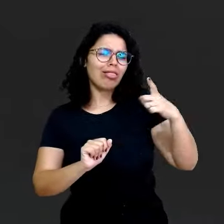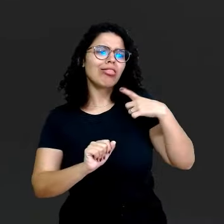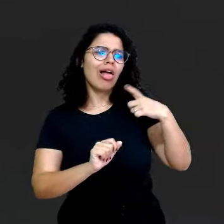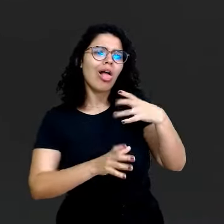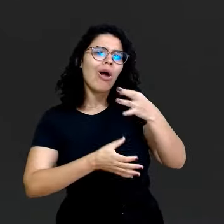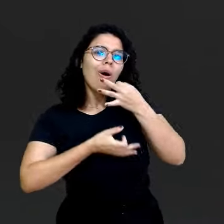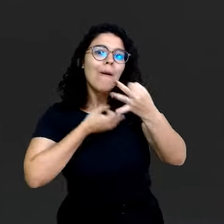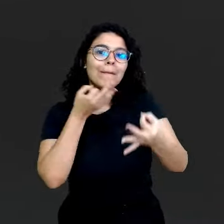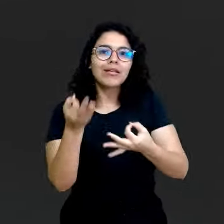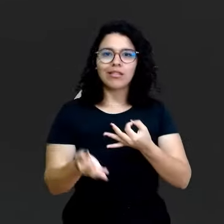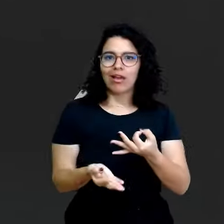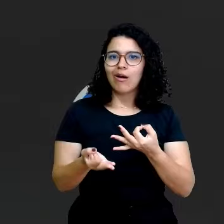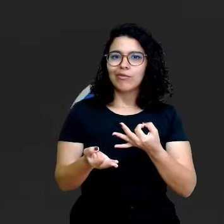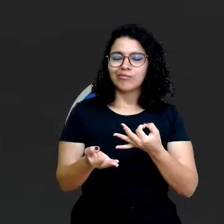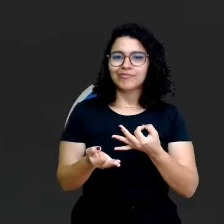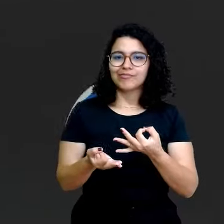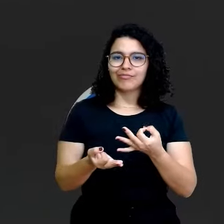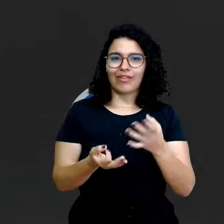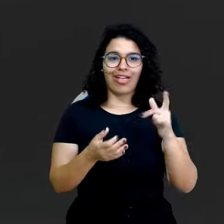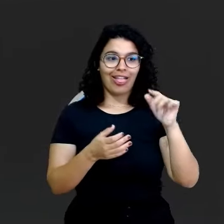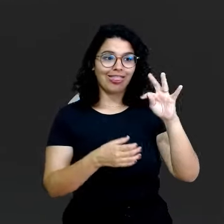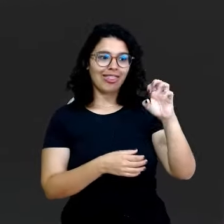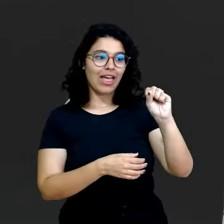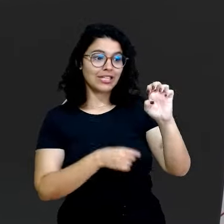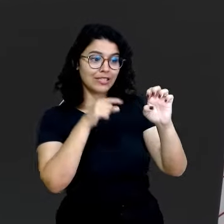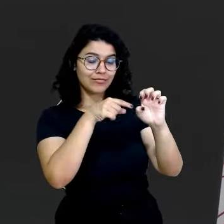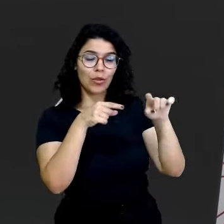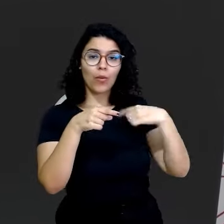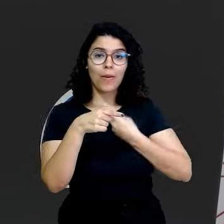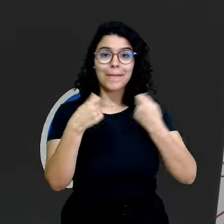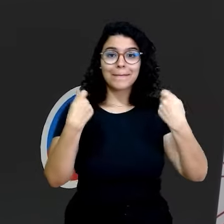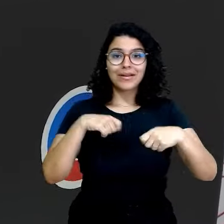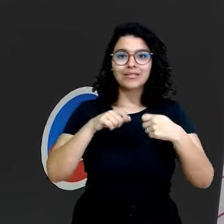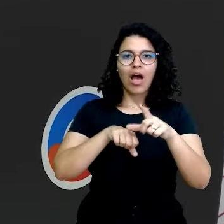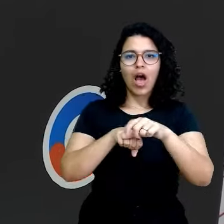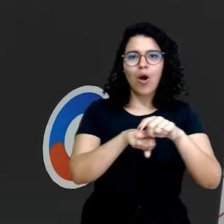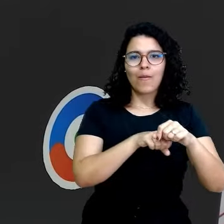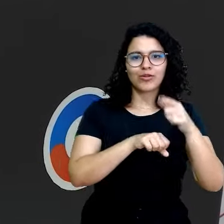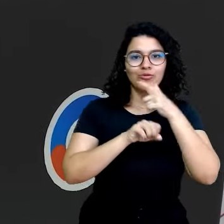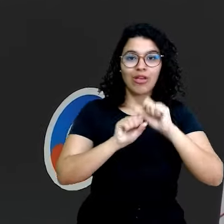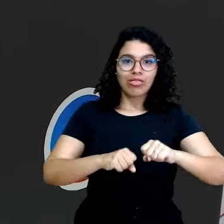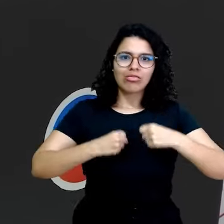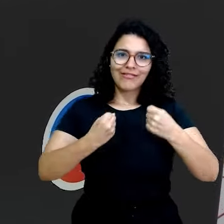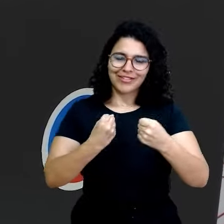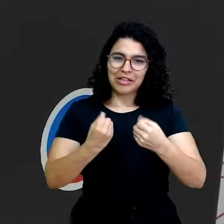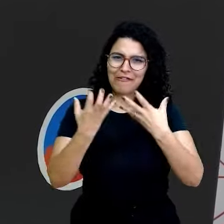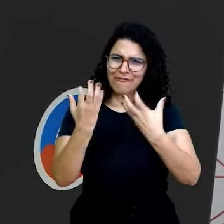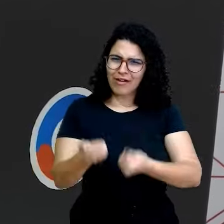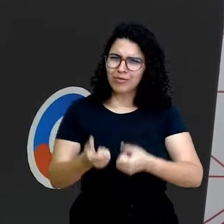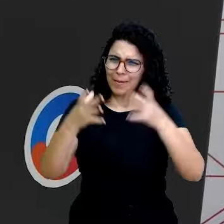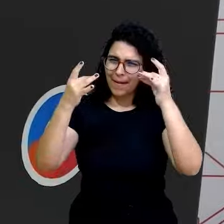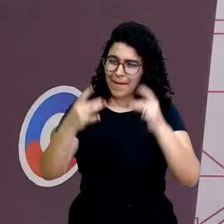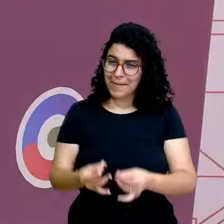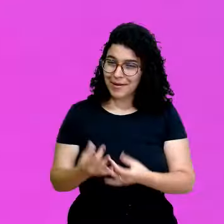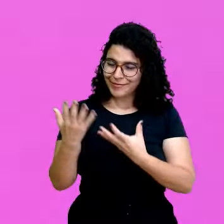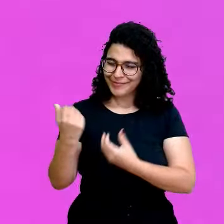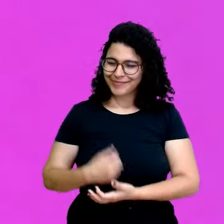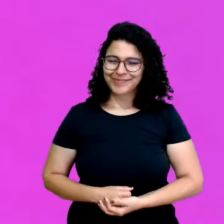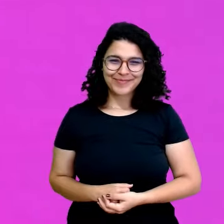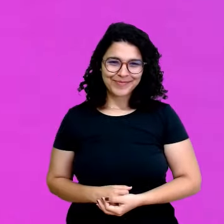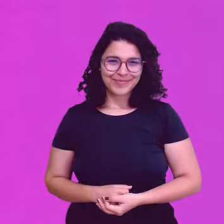tese e precisamos de argumentos para defendê-la. Vamos falar mais sobre isso? Vem comigo!